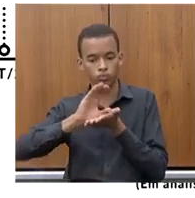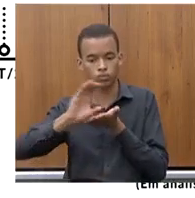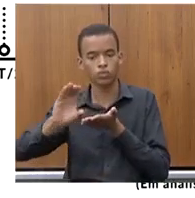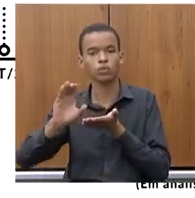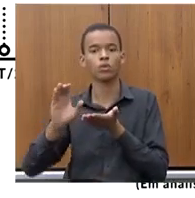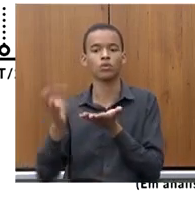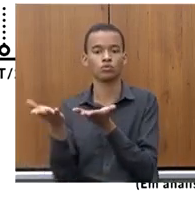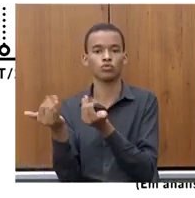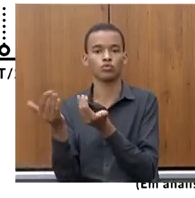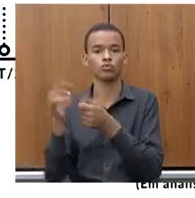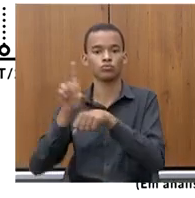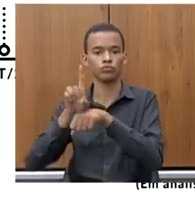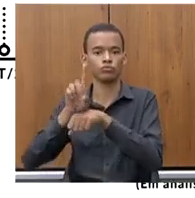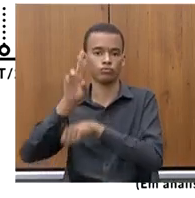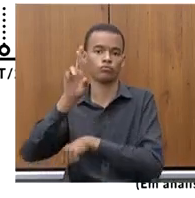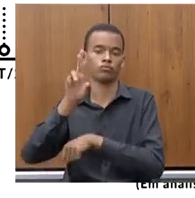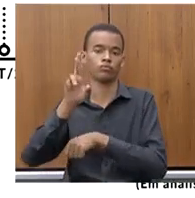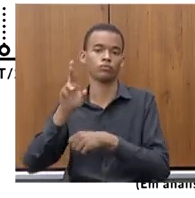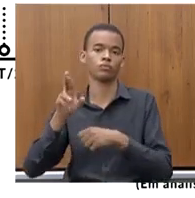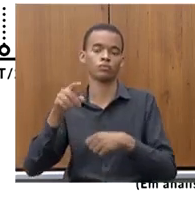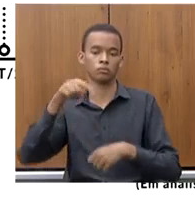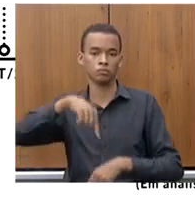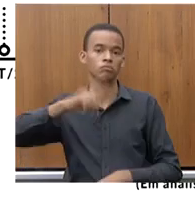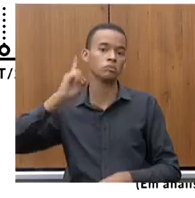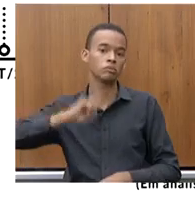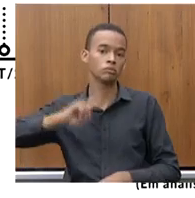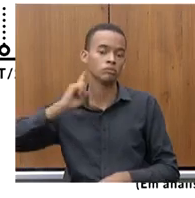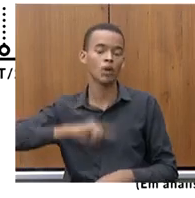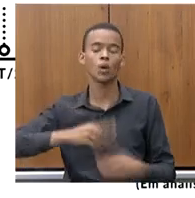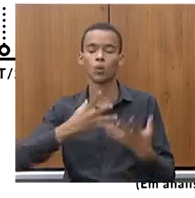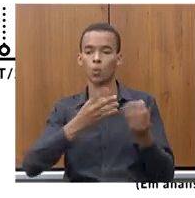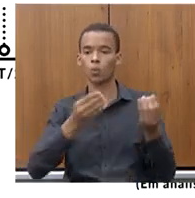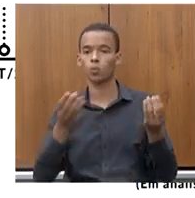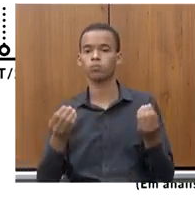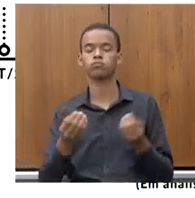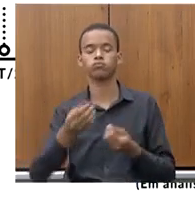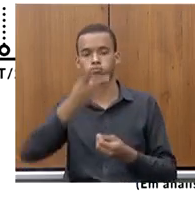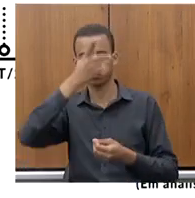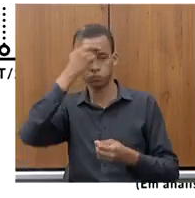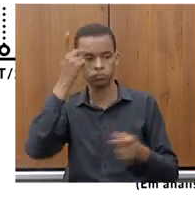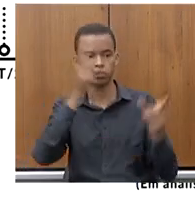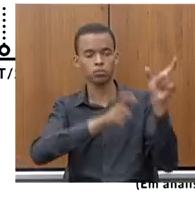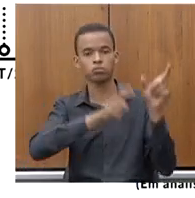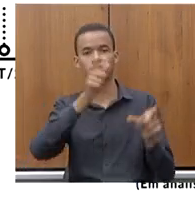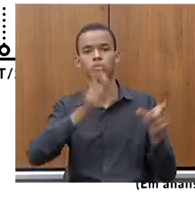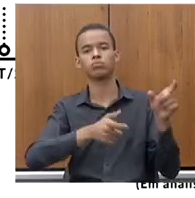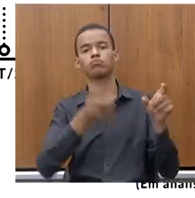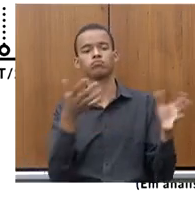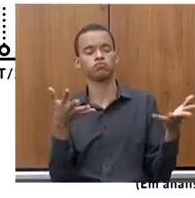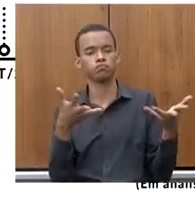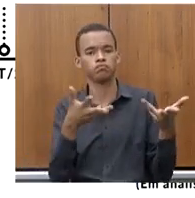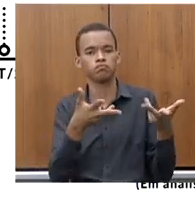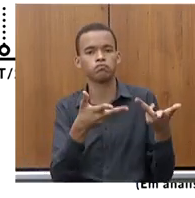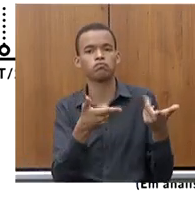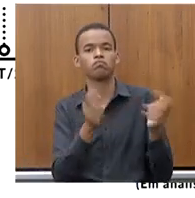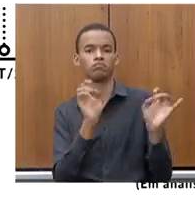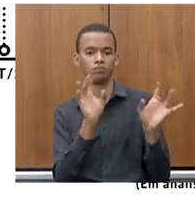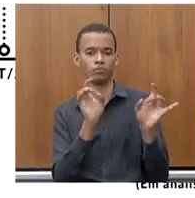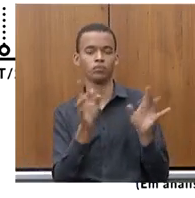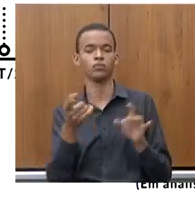que esses talentos encontrem dentro do Estado as oportunidades que precisam para implementar, para